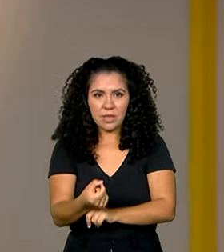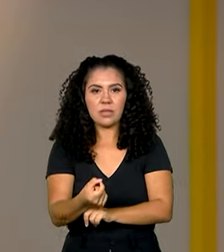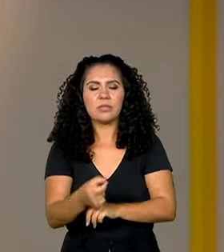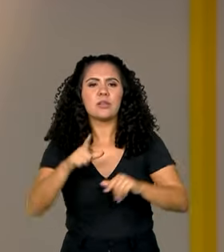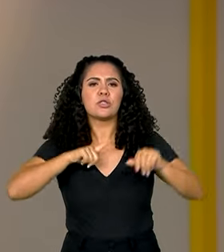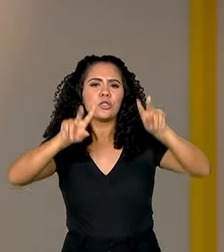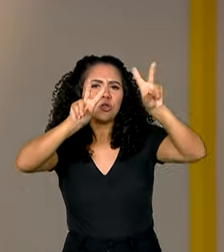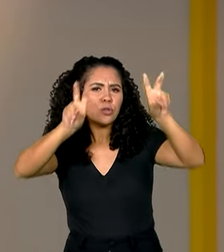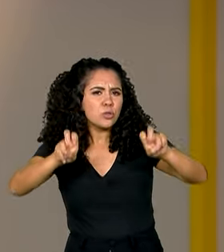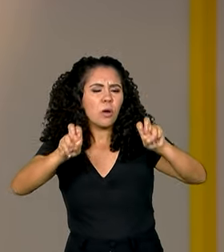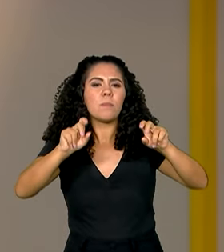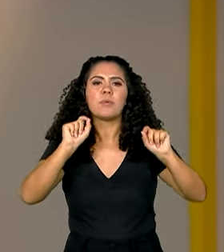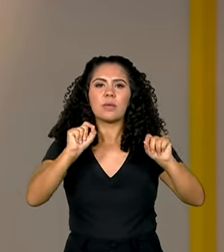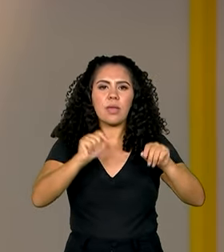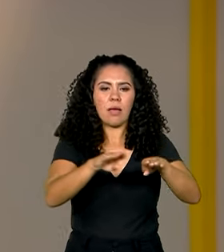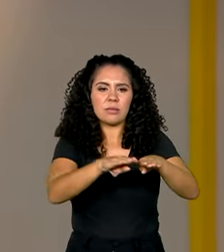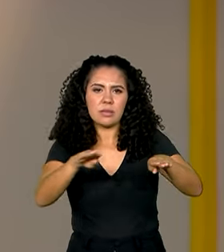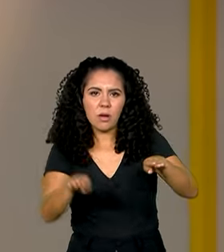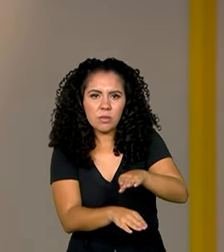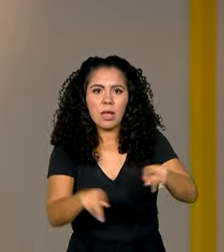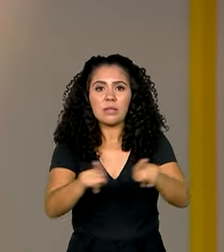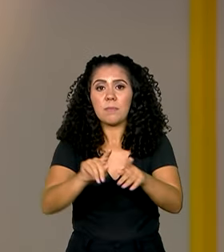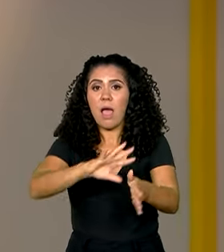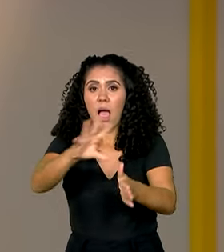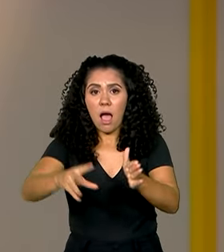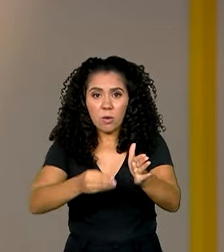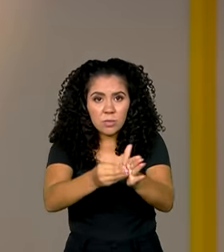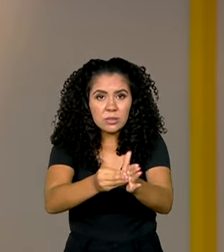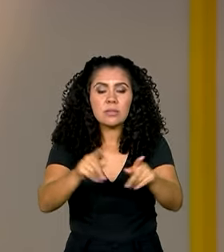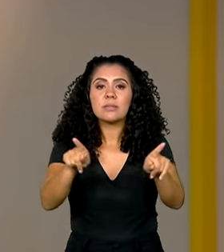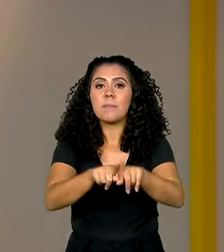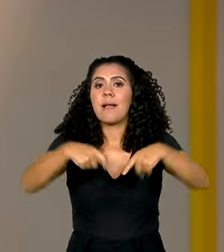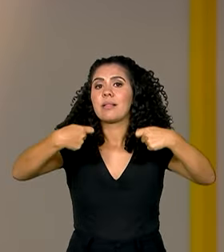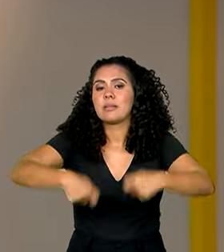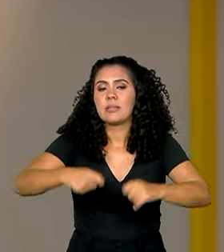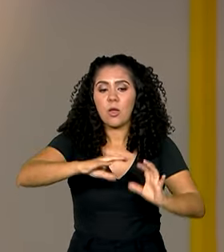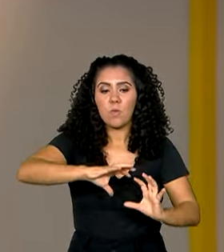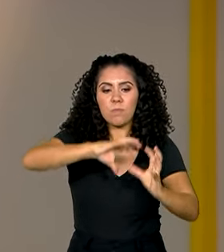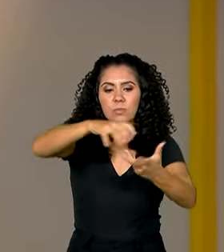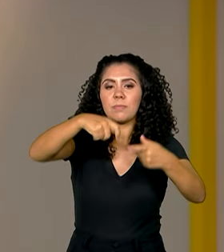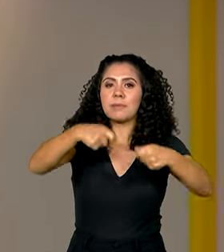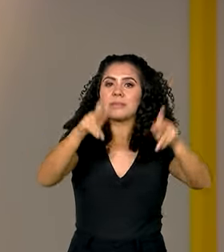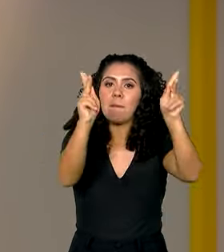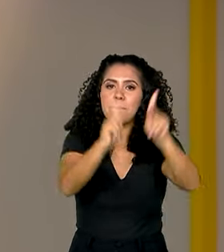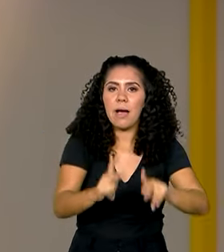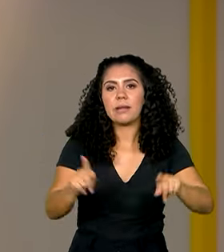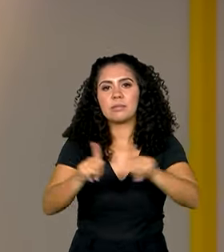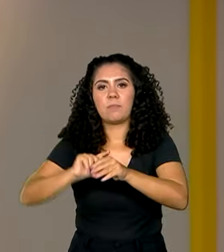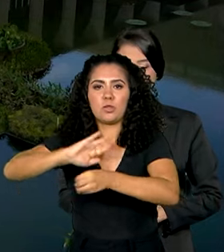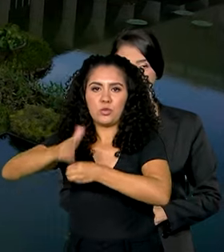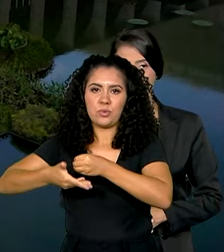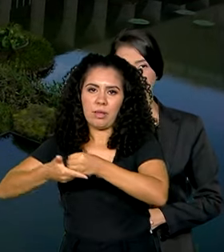desigualdade, a Amazônia e para a necessidade de um mundo de paz e mais sustentável.